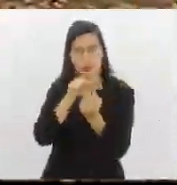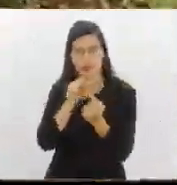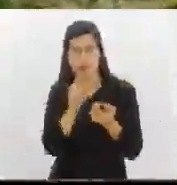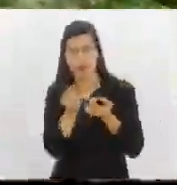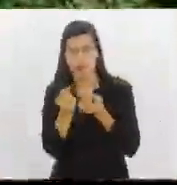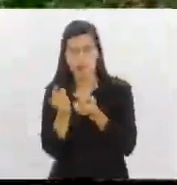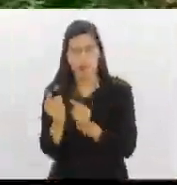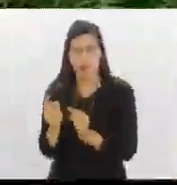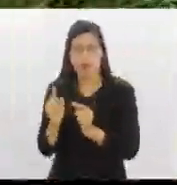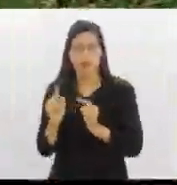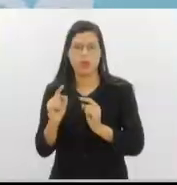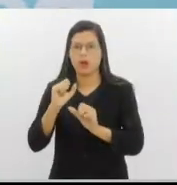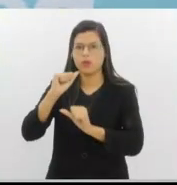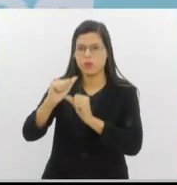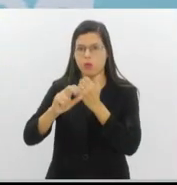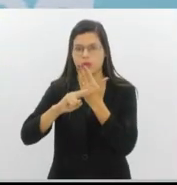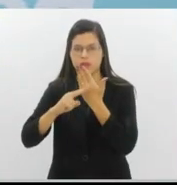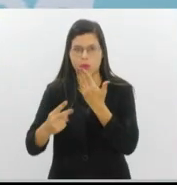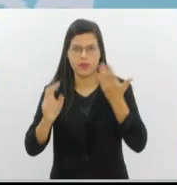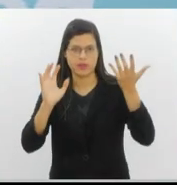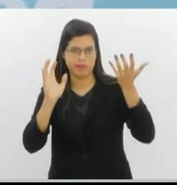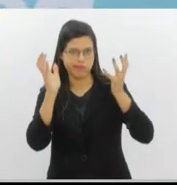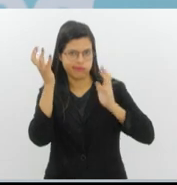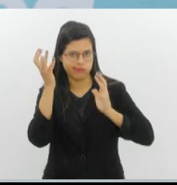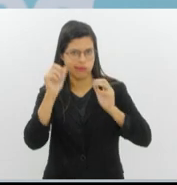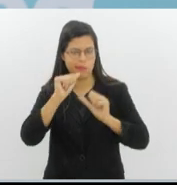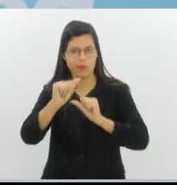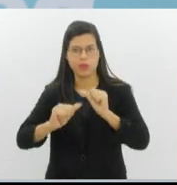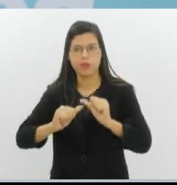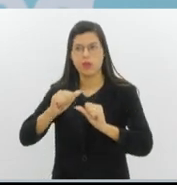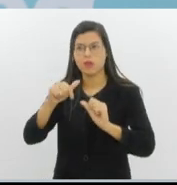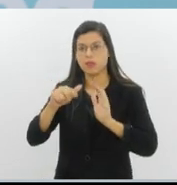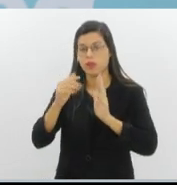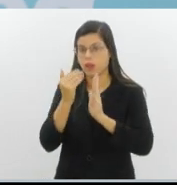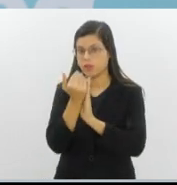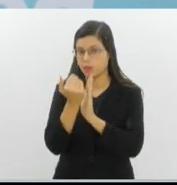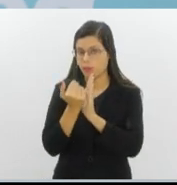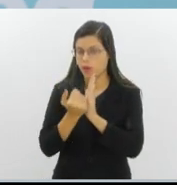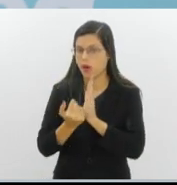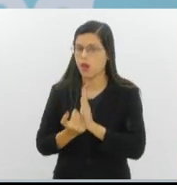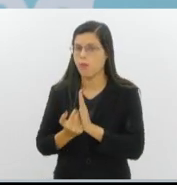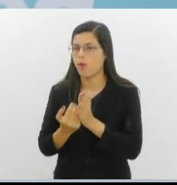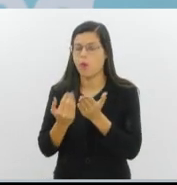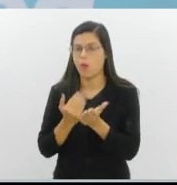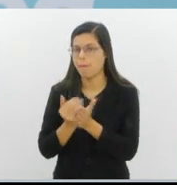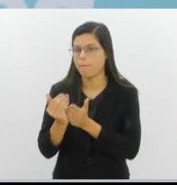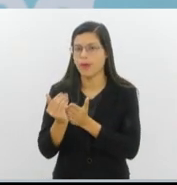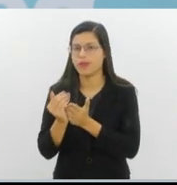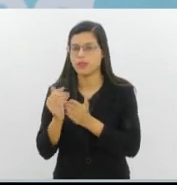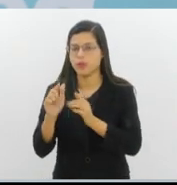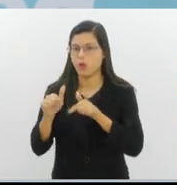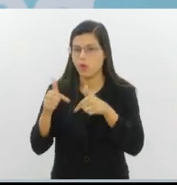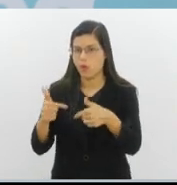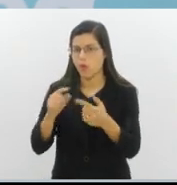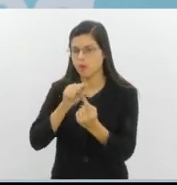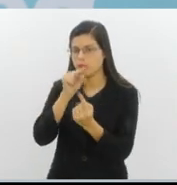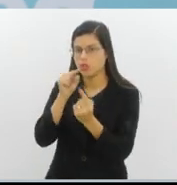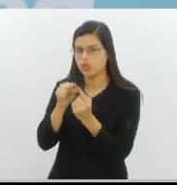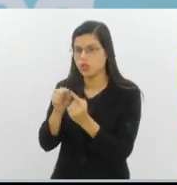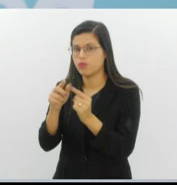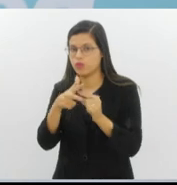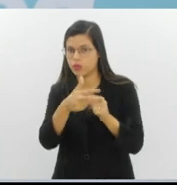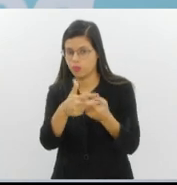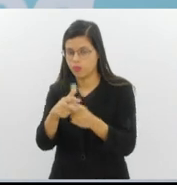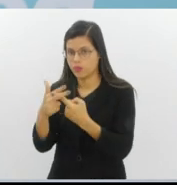das mudanças climáticas. O programa Florestas do Amanhã, ele nasce dessa iniciativa da gente não só fazer a manutenção, mas recuperar